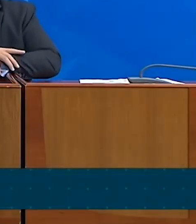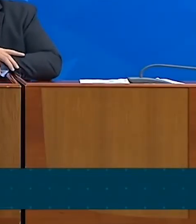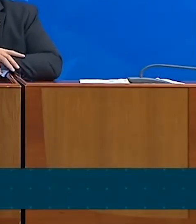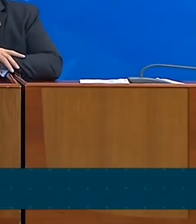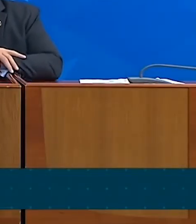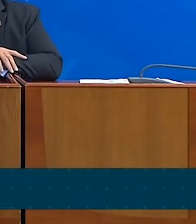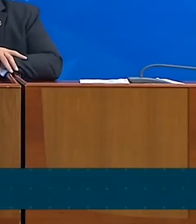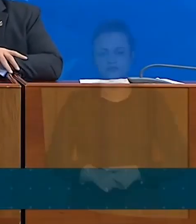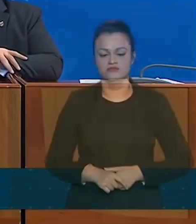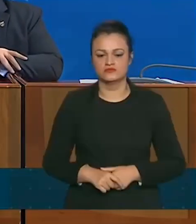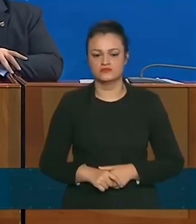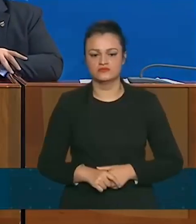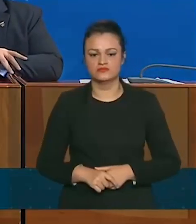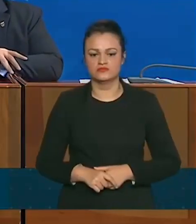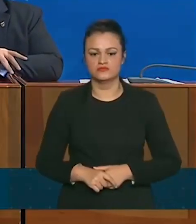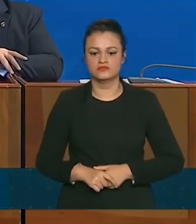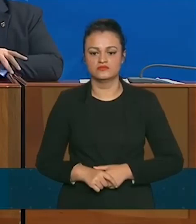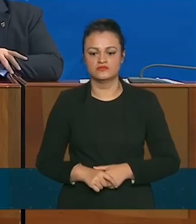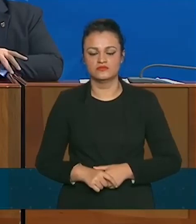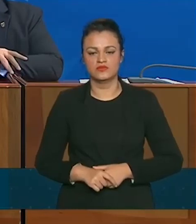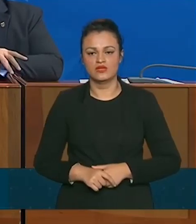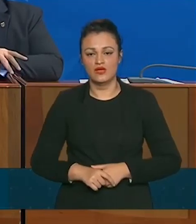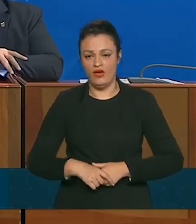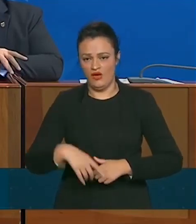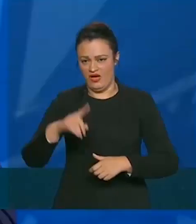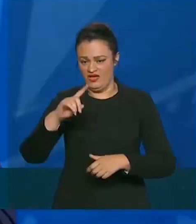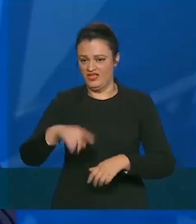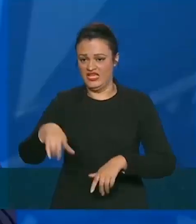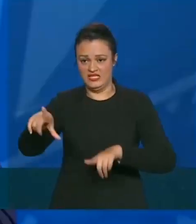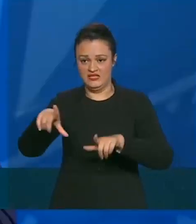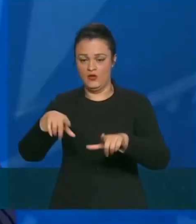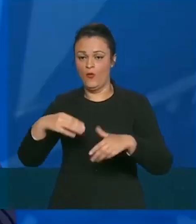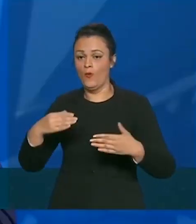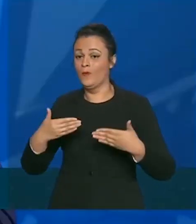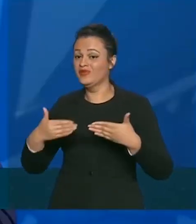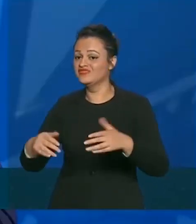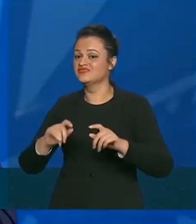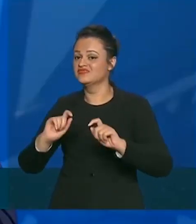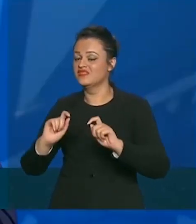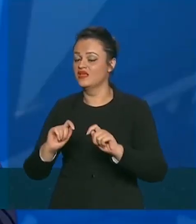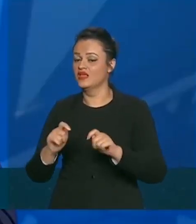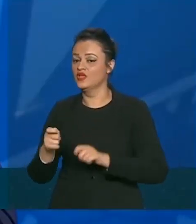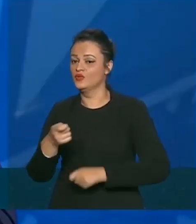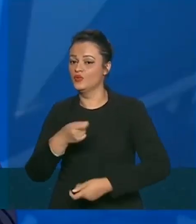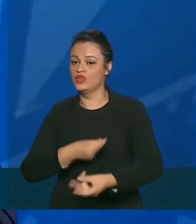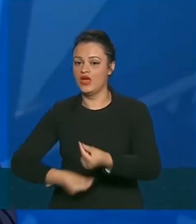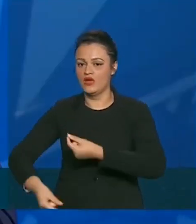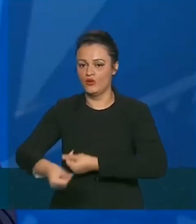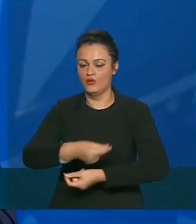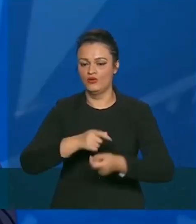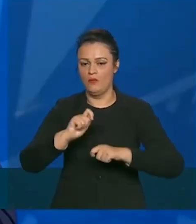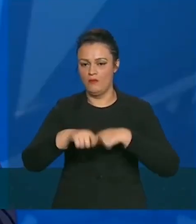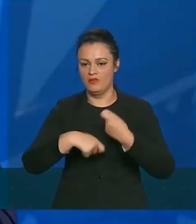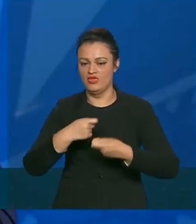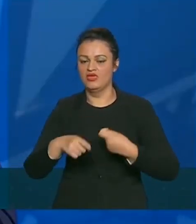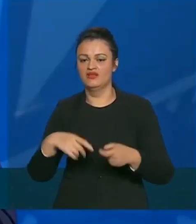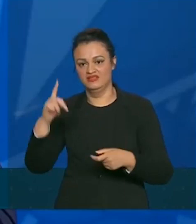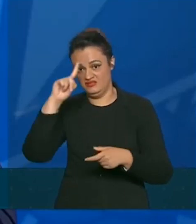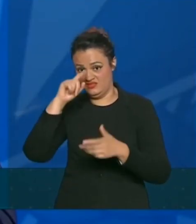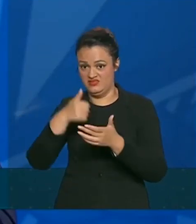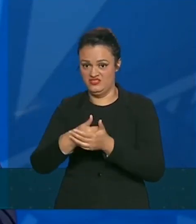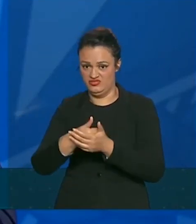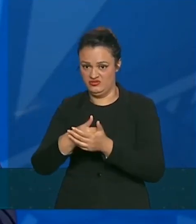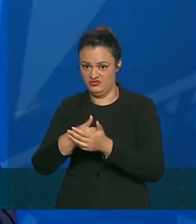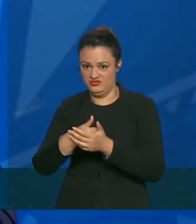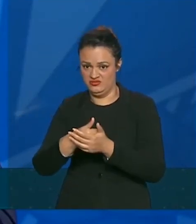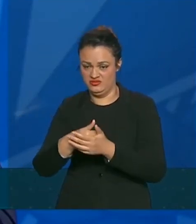A gente, o Ministério... A decisão de atividade essencial hoje é do Ministério da Economia. Onde o Ministério da Saúde pode